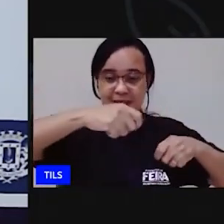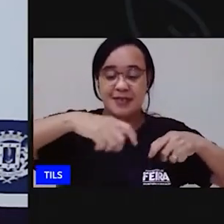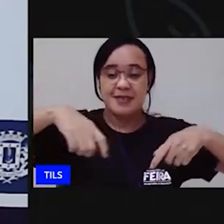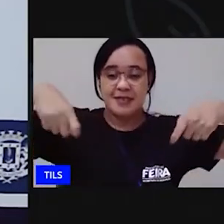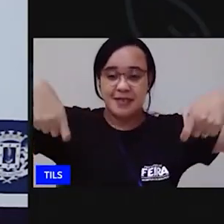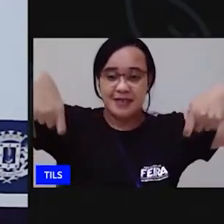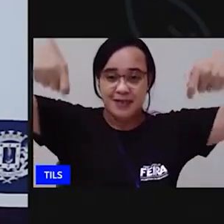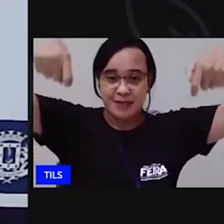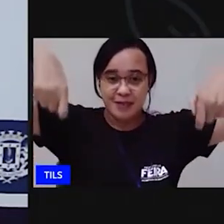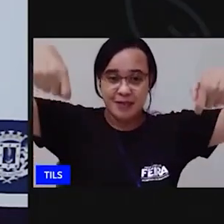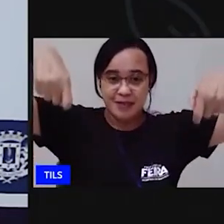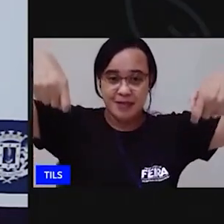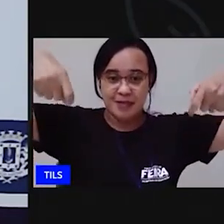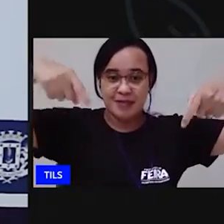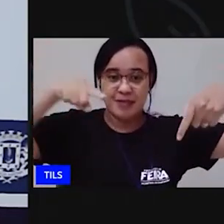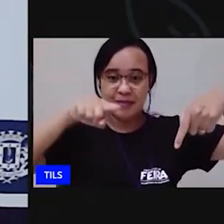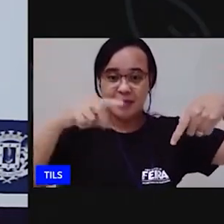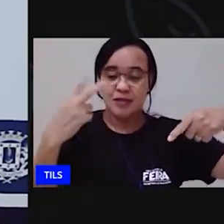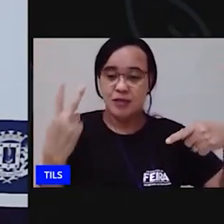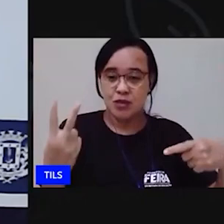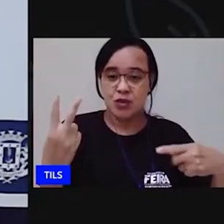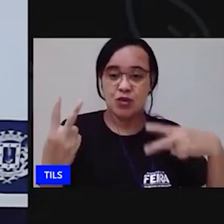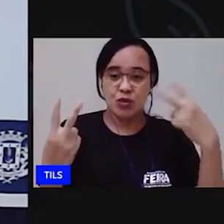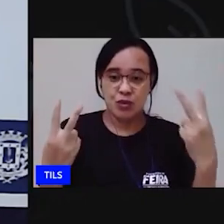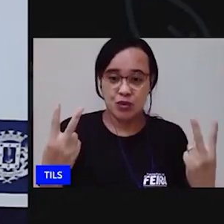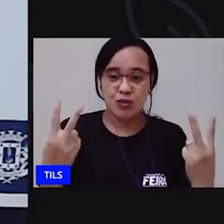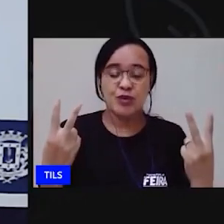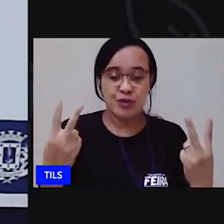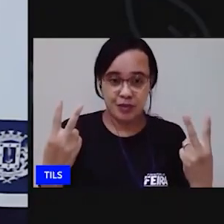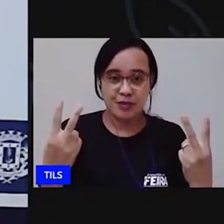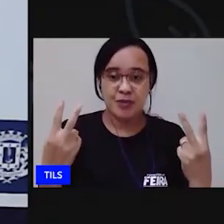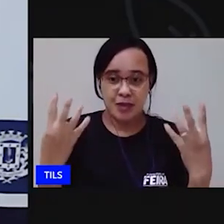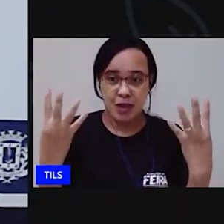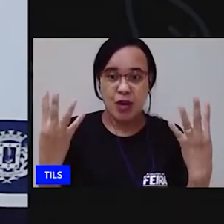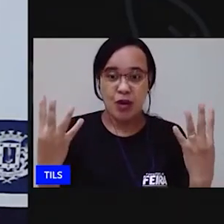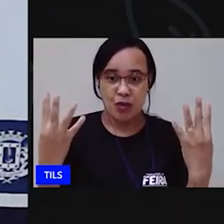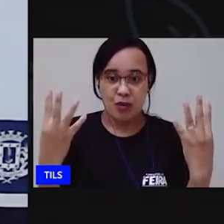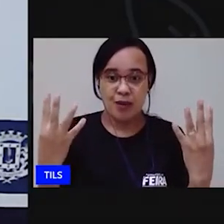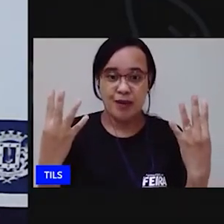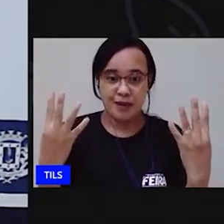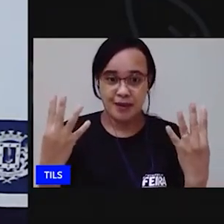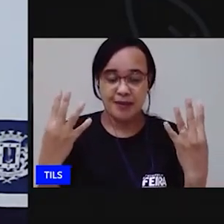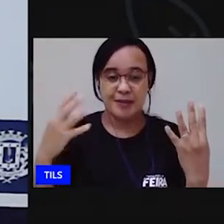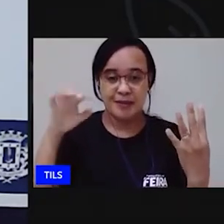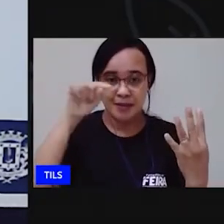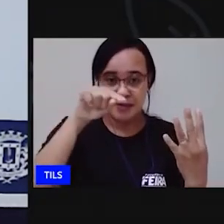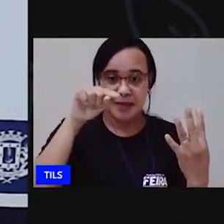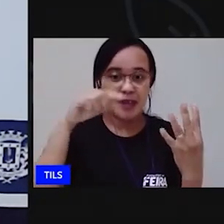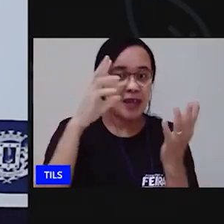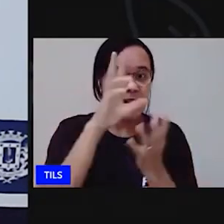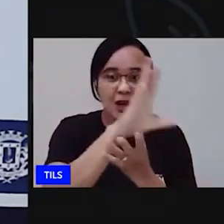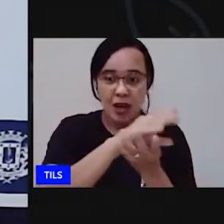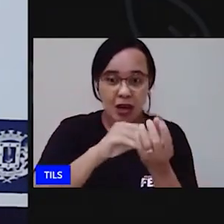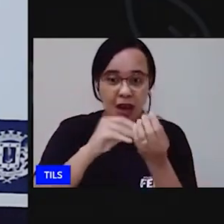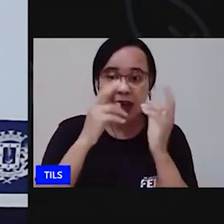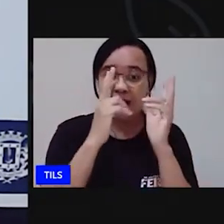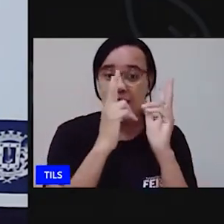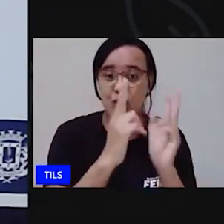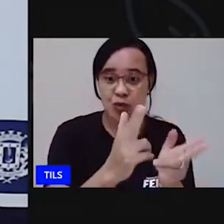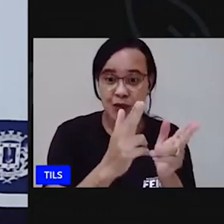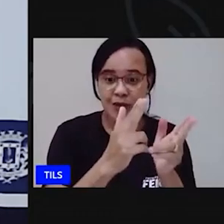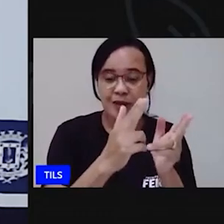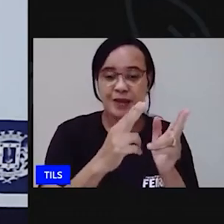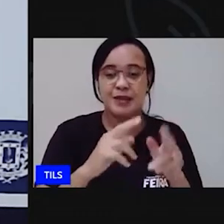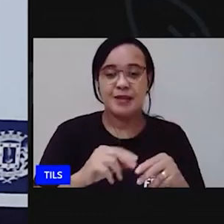lado, dois barbantes amarrados do outro. Desse jeitinho aí. A gente